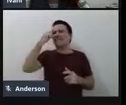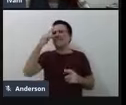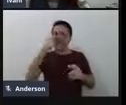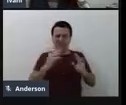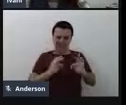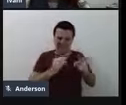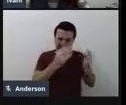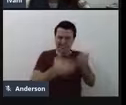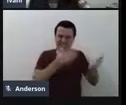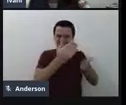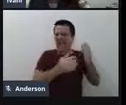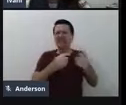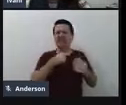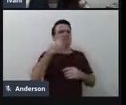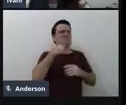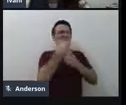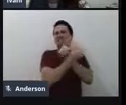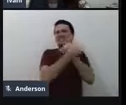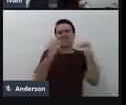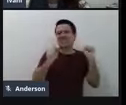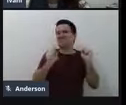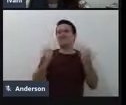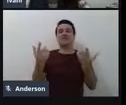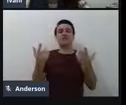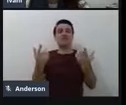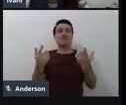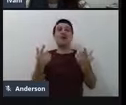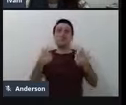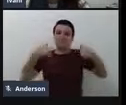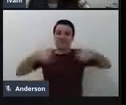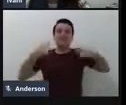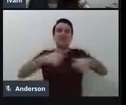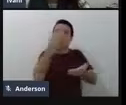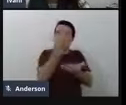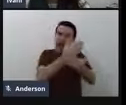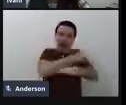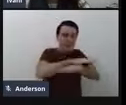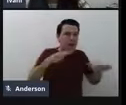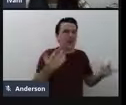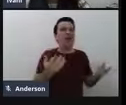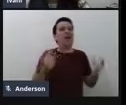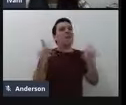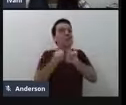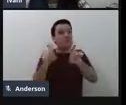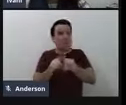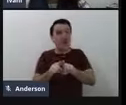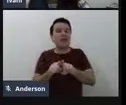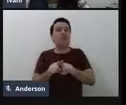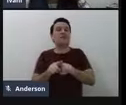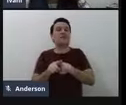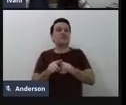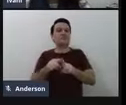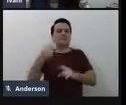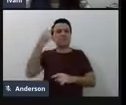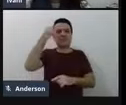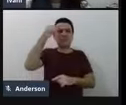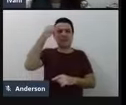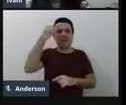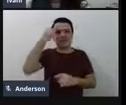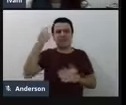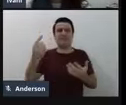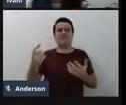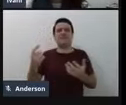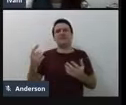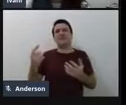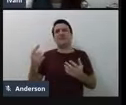pessoas, assim como também a gente tem que tirar essa ideia de que tudo